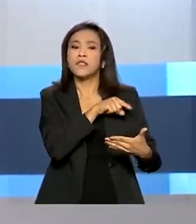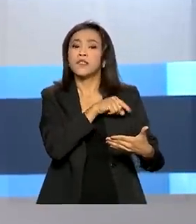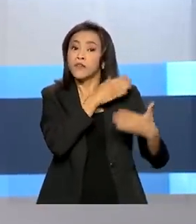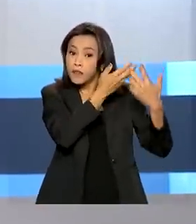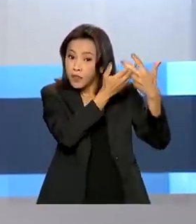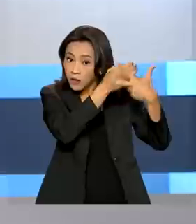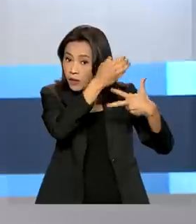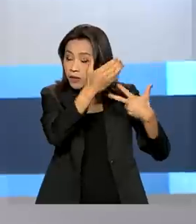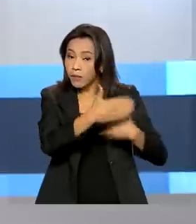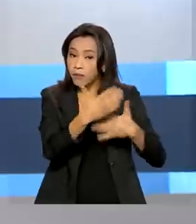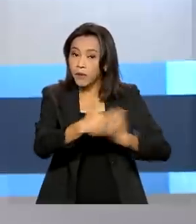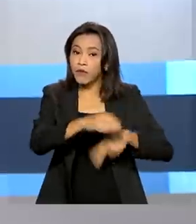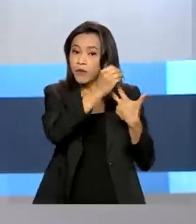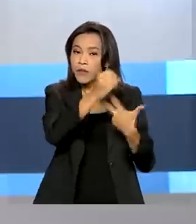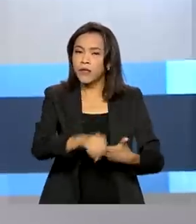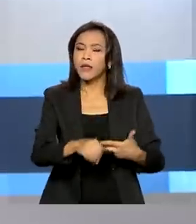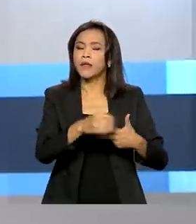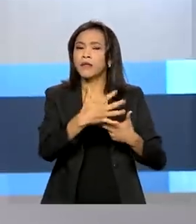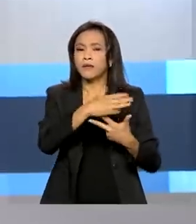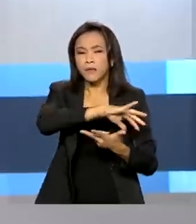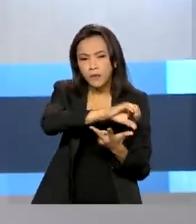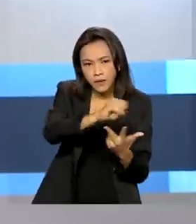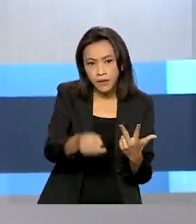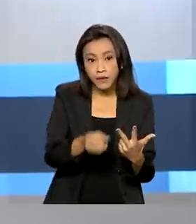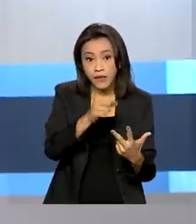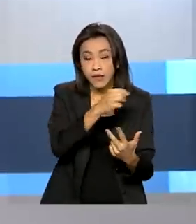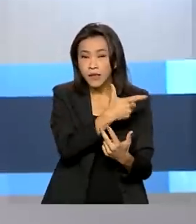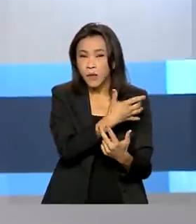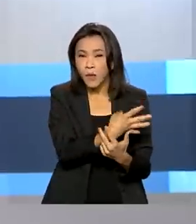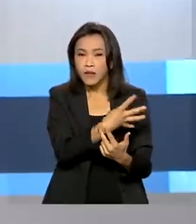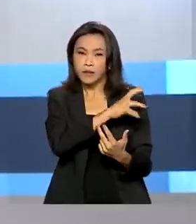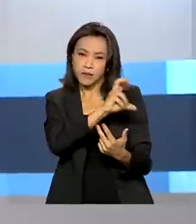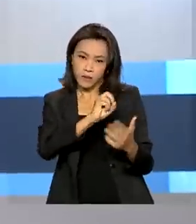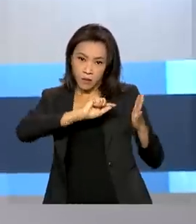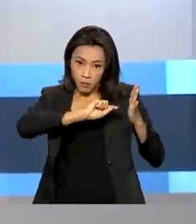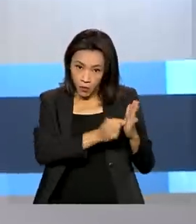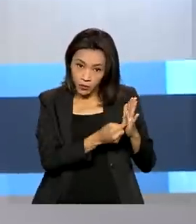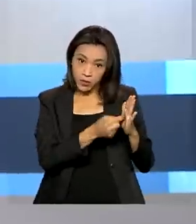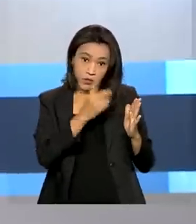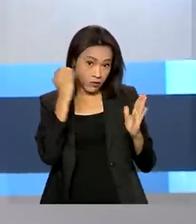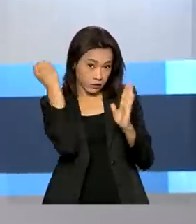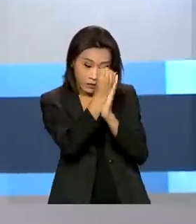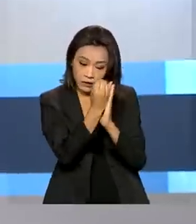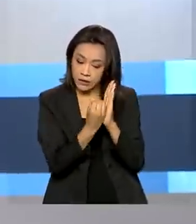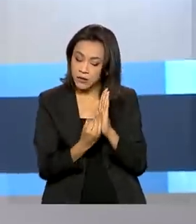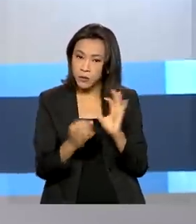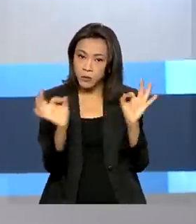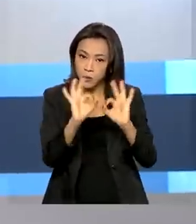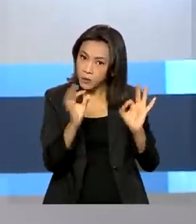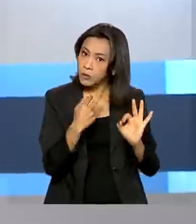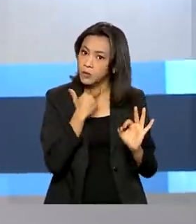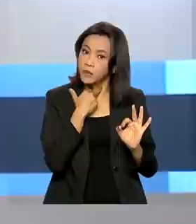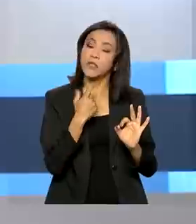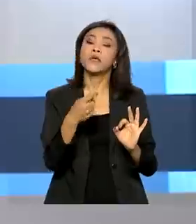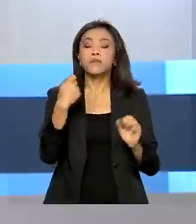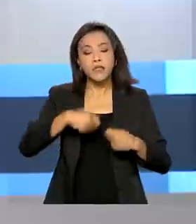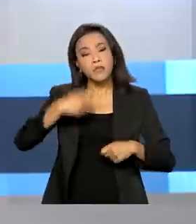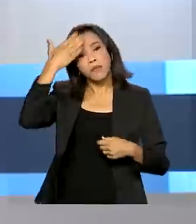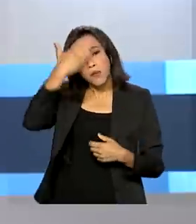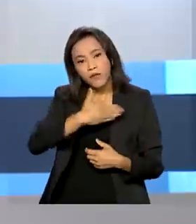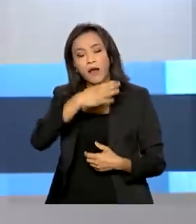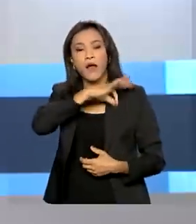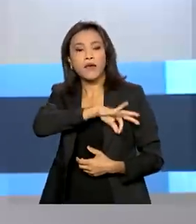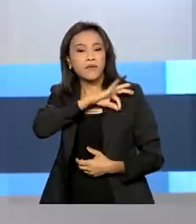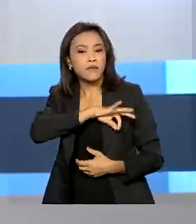450 pontos, além de não ter zerado a redação. Para concorrer a um financiamento, é necessário também comprovar renda